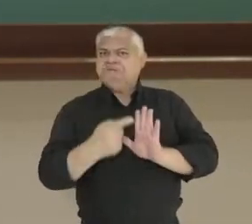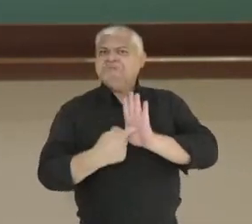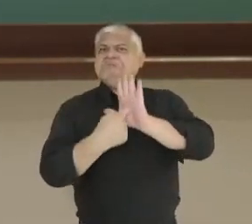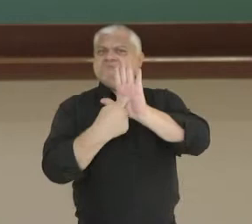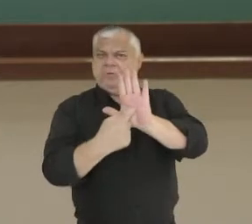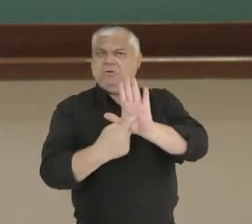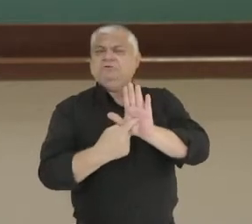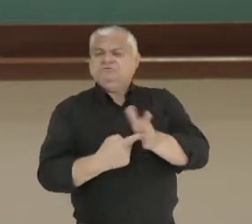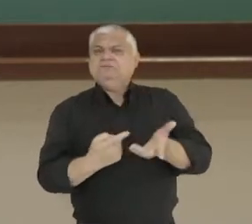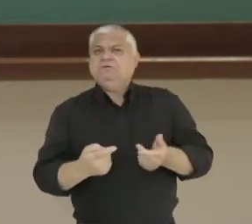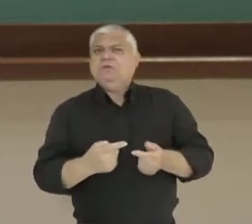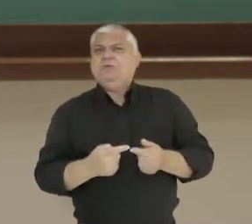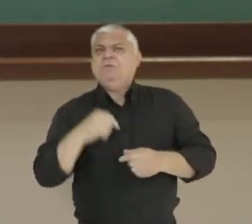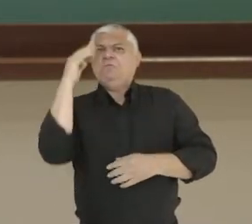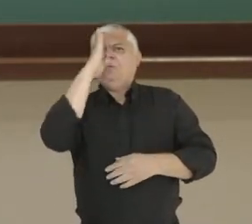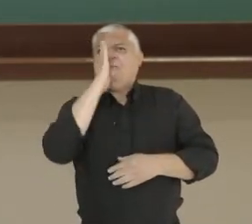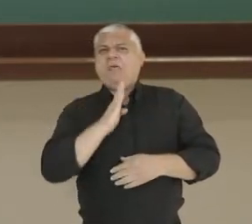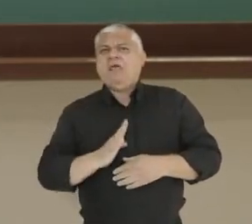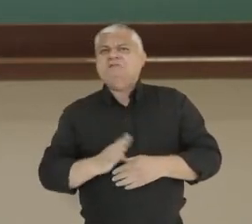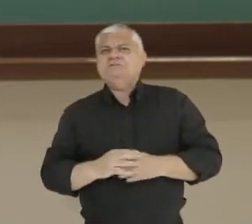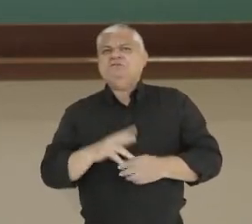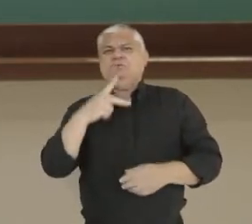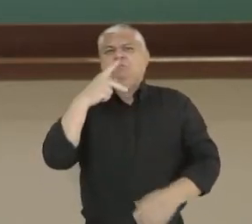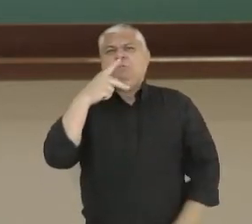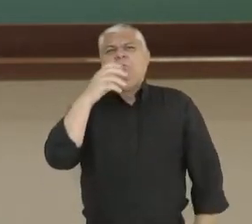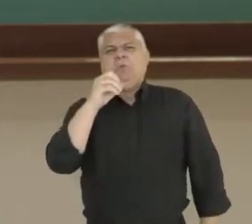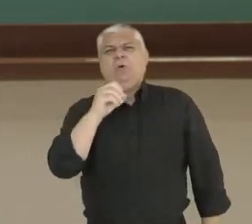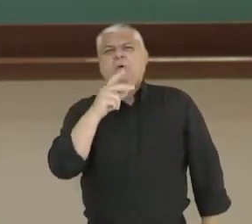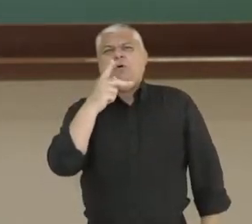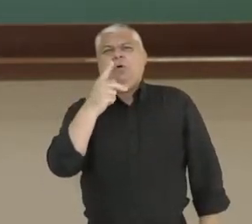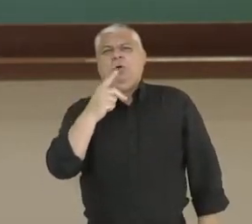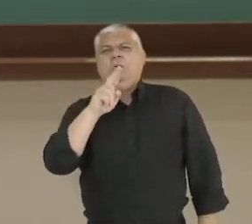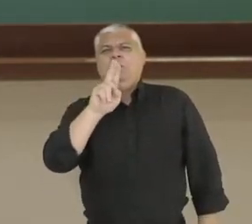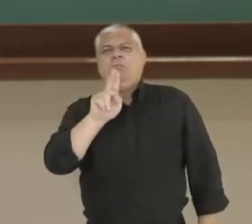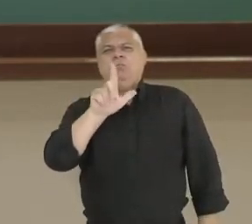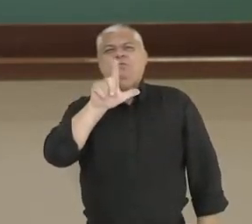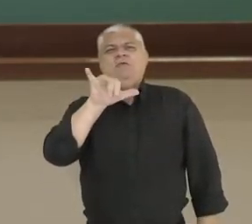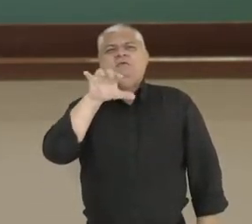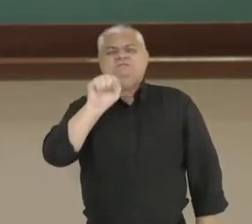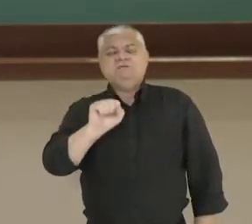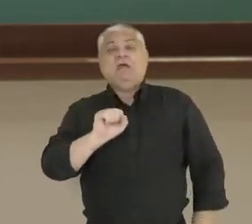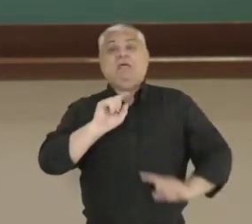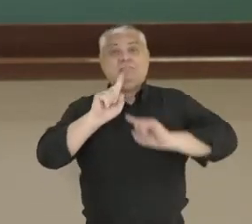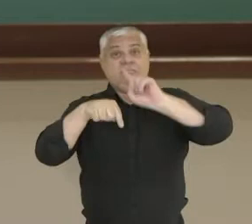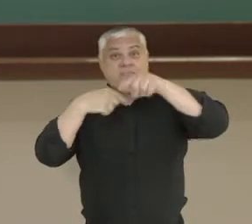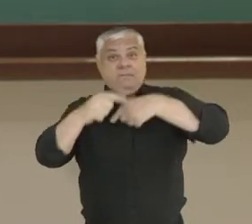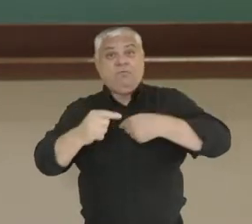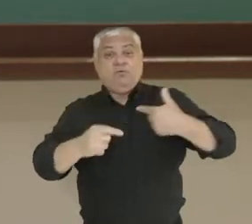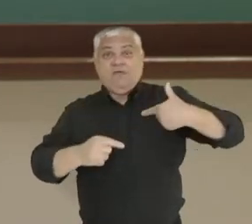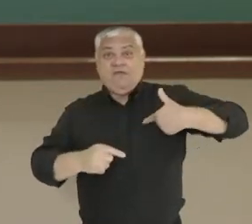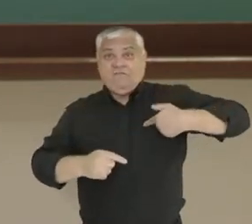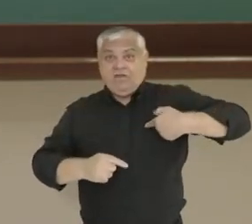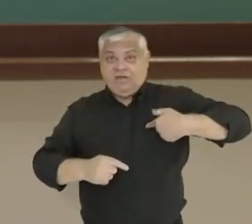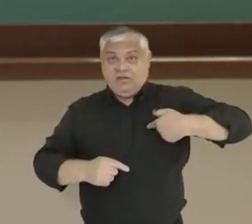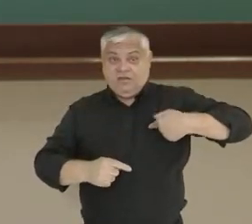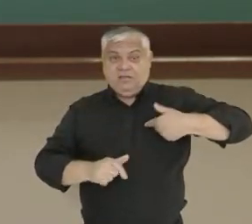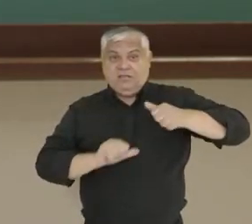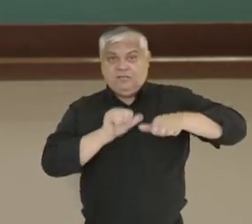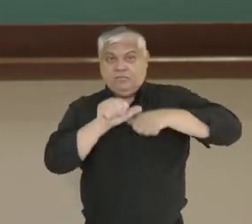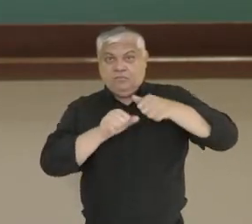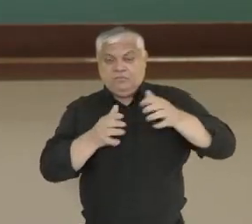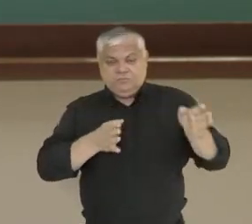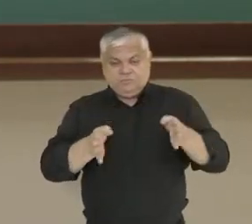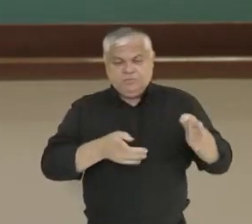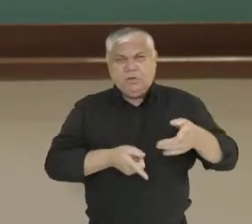populista, isso é, aquele período da história do Brasil que vai depois da ditadura Vargas de 1945, ela se